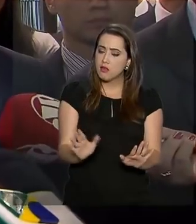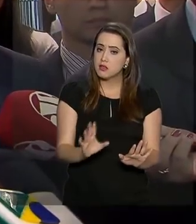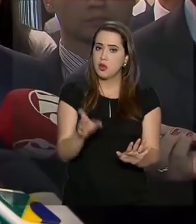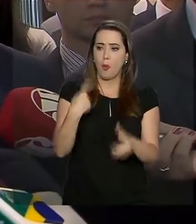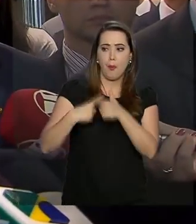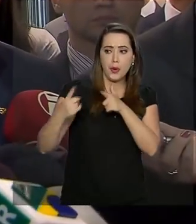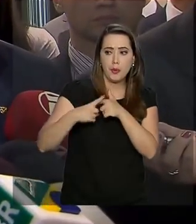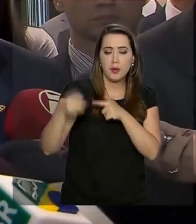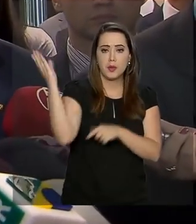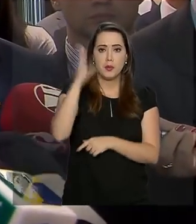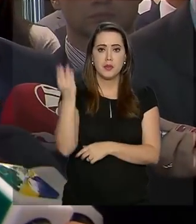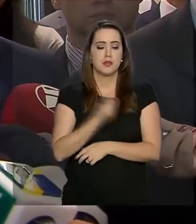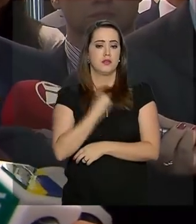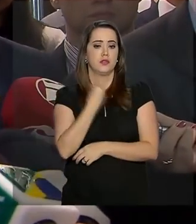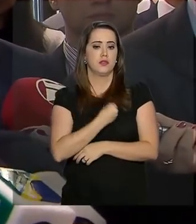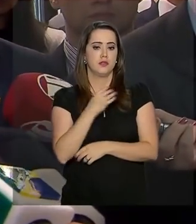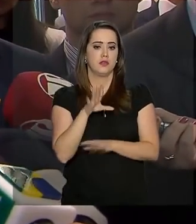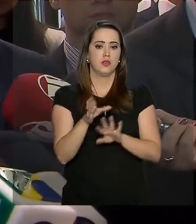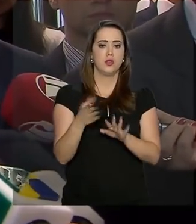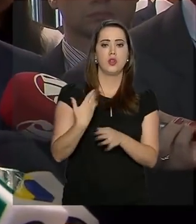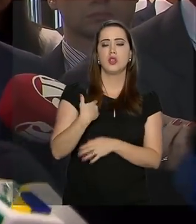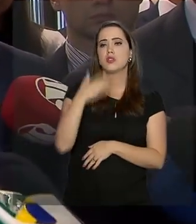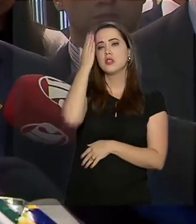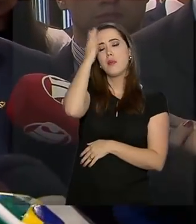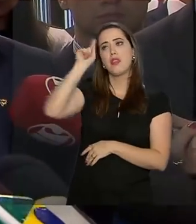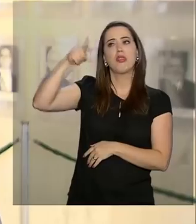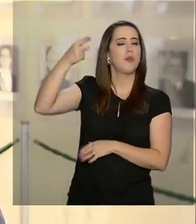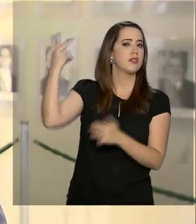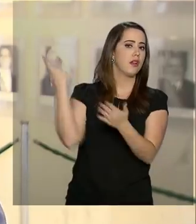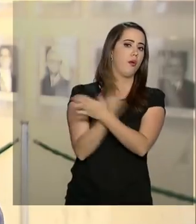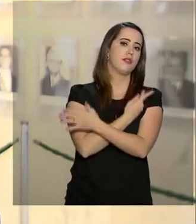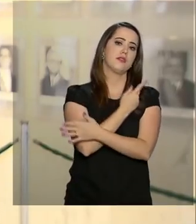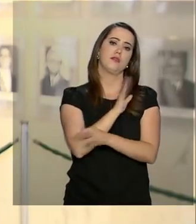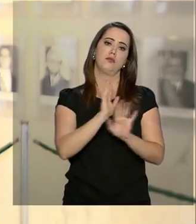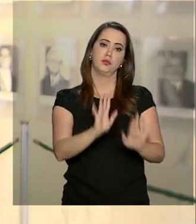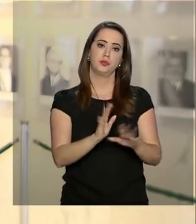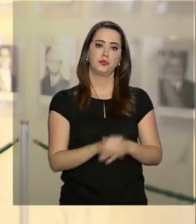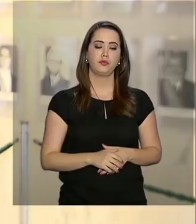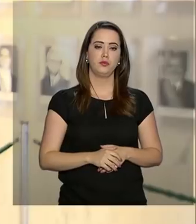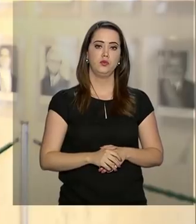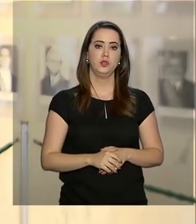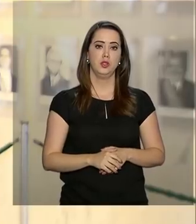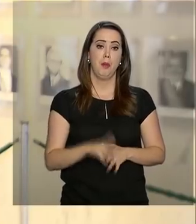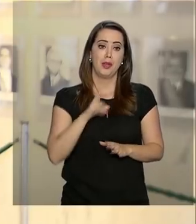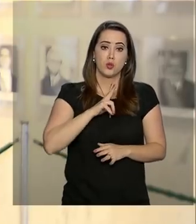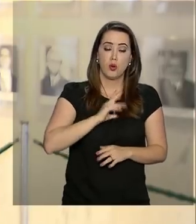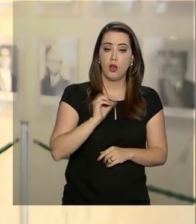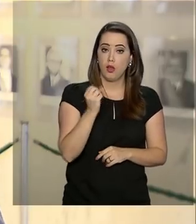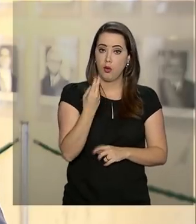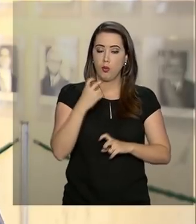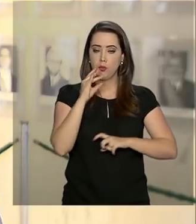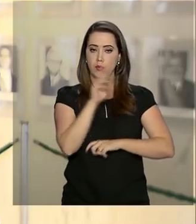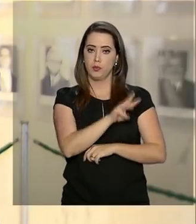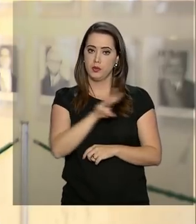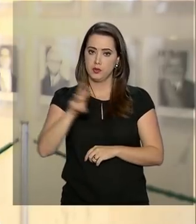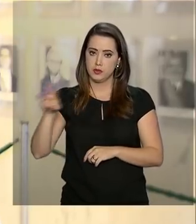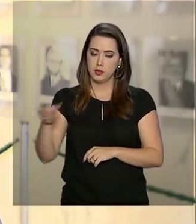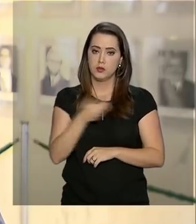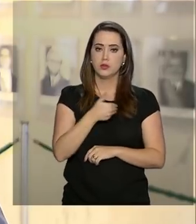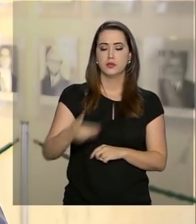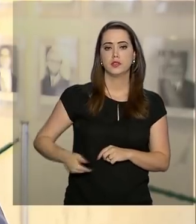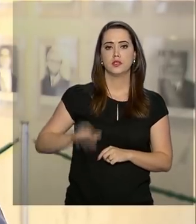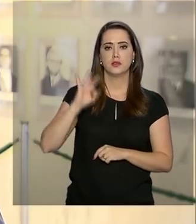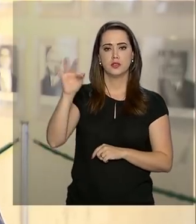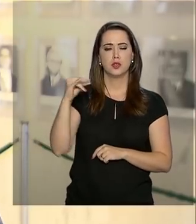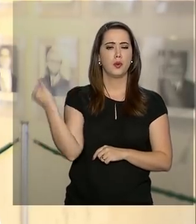Com problemas que o Brasil está vivendo. Eu só tomar conhecimento é que explodir a bomba. Seja pessoalmente ou pela internet, para o governo federal,